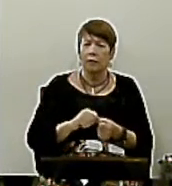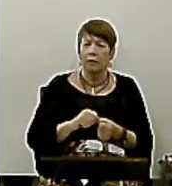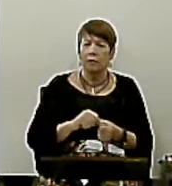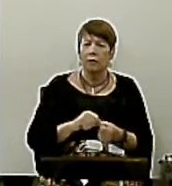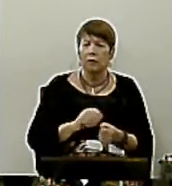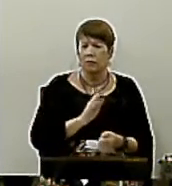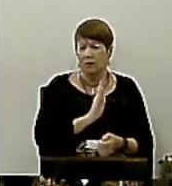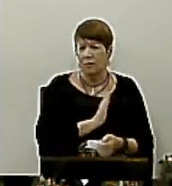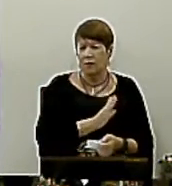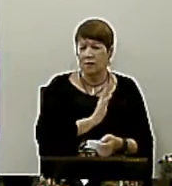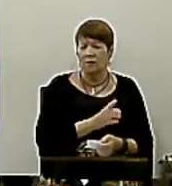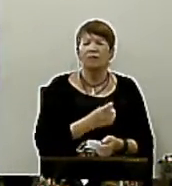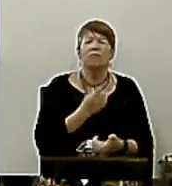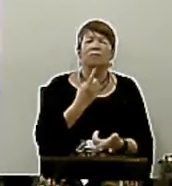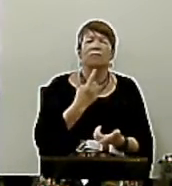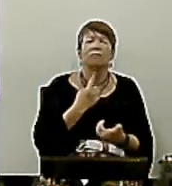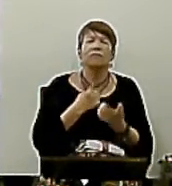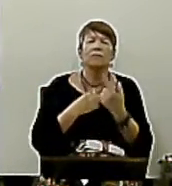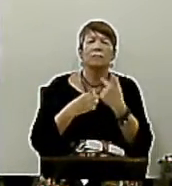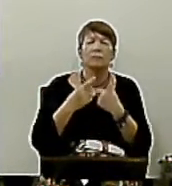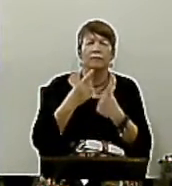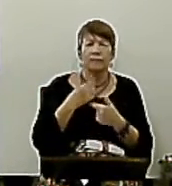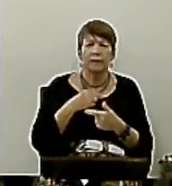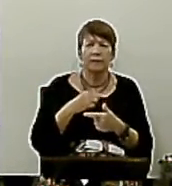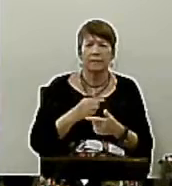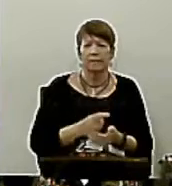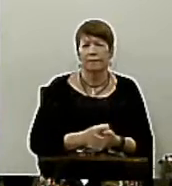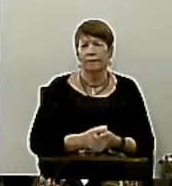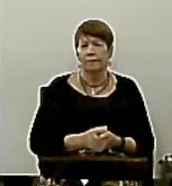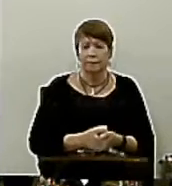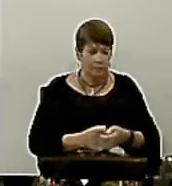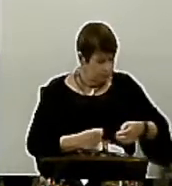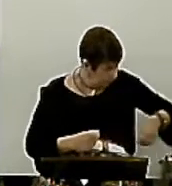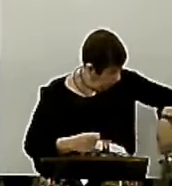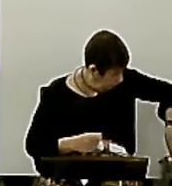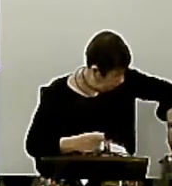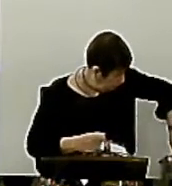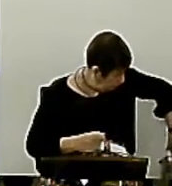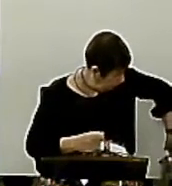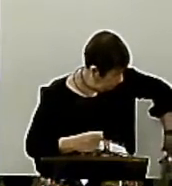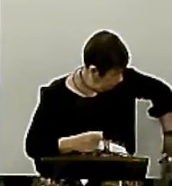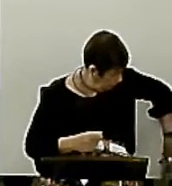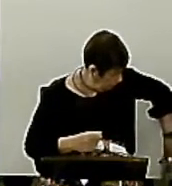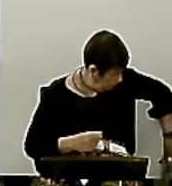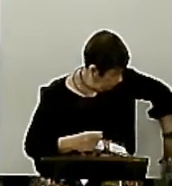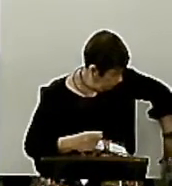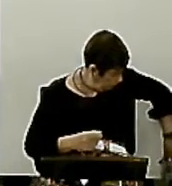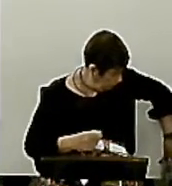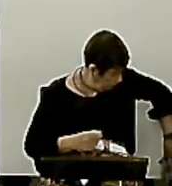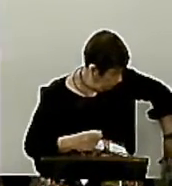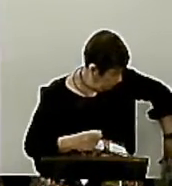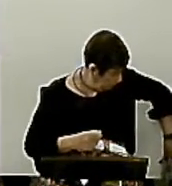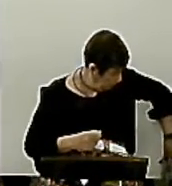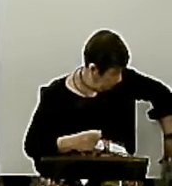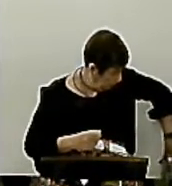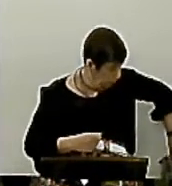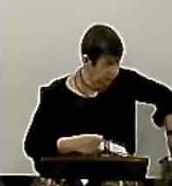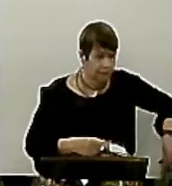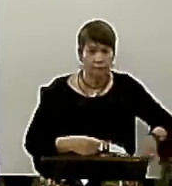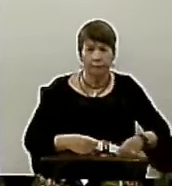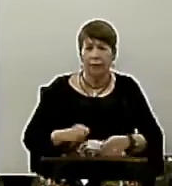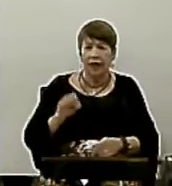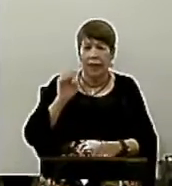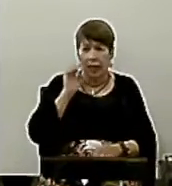desejava Olhou para o fruto Viu que o fruto era desejável para comer E comeu